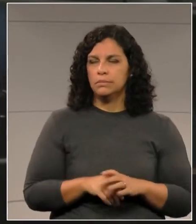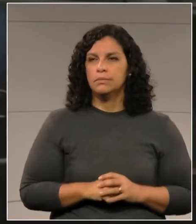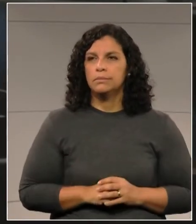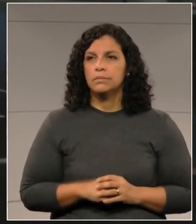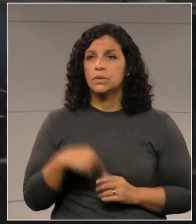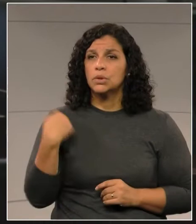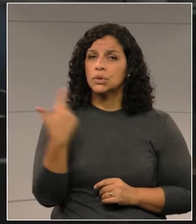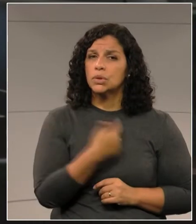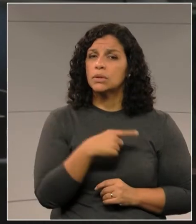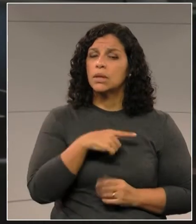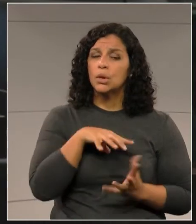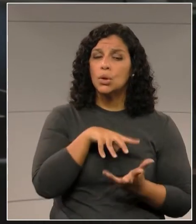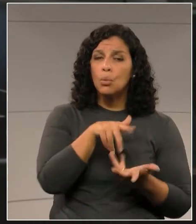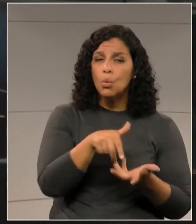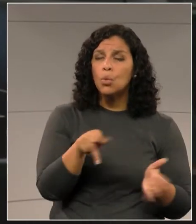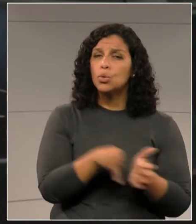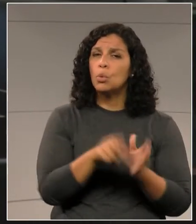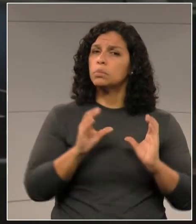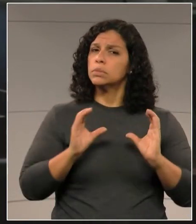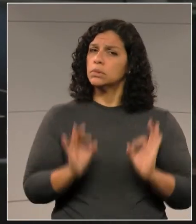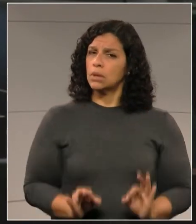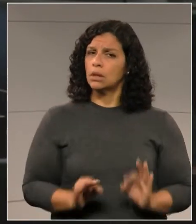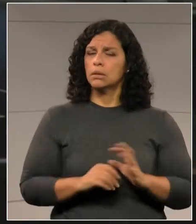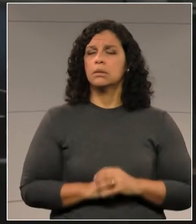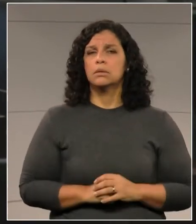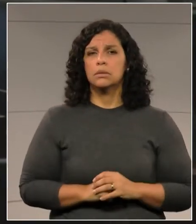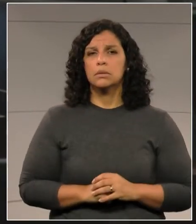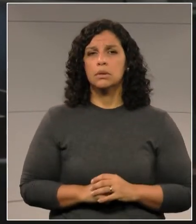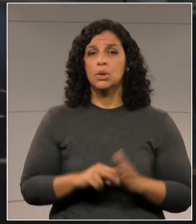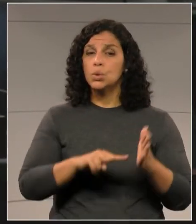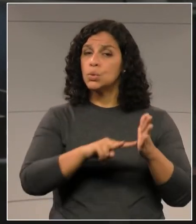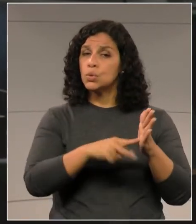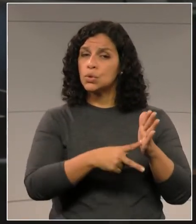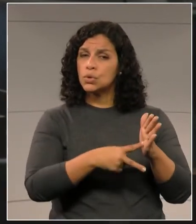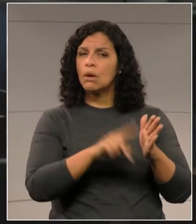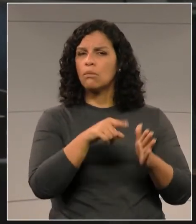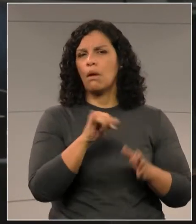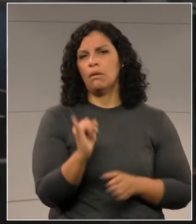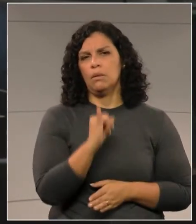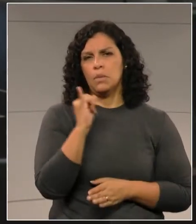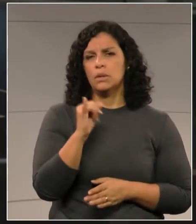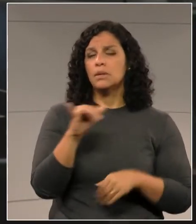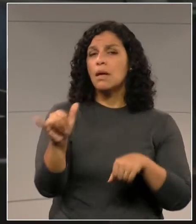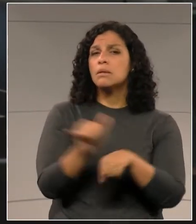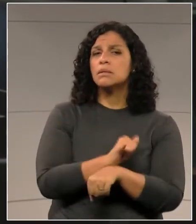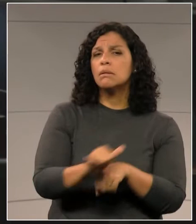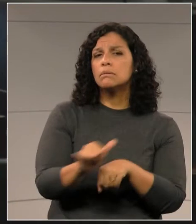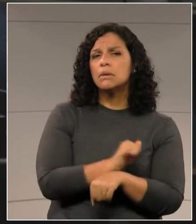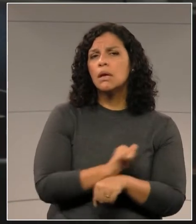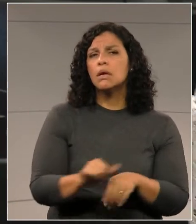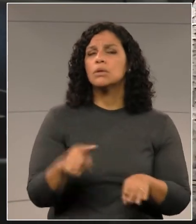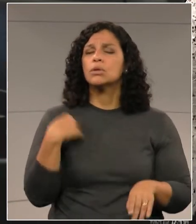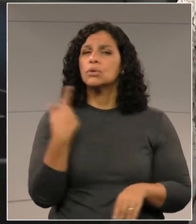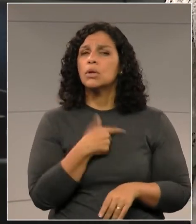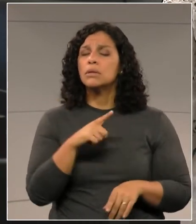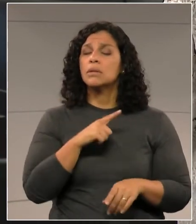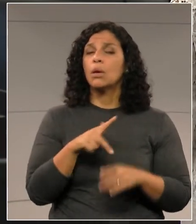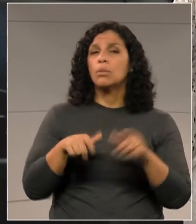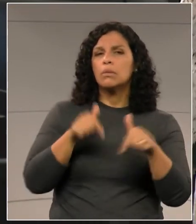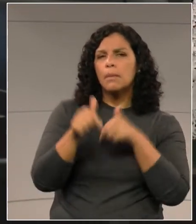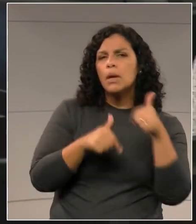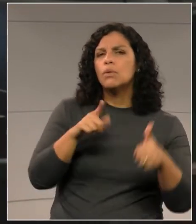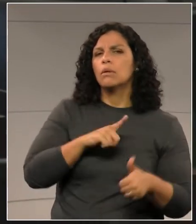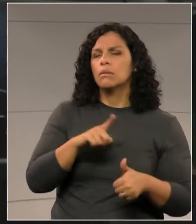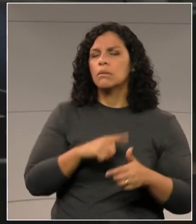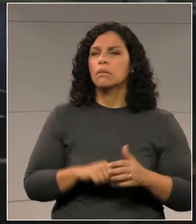estamos num mundo civilizado. E os sindicatos são importantes. É a única ferramenta que tem o trabalhador.